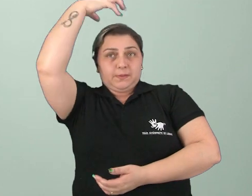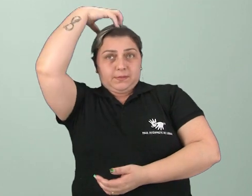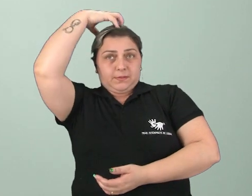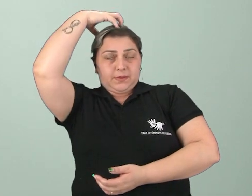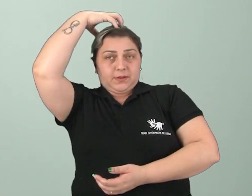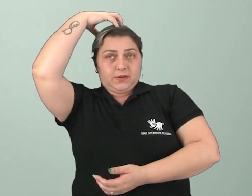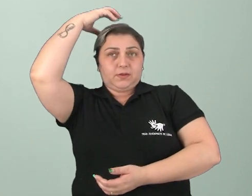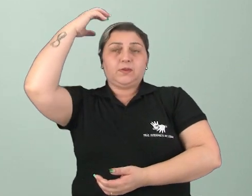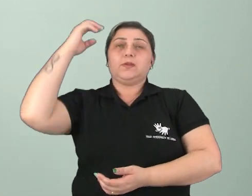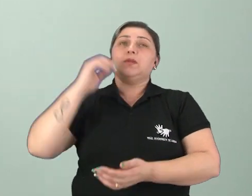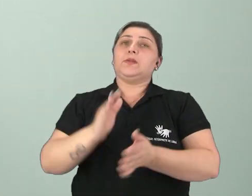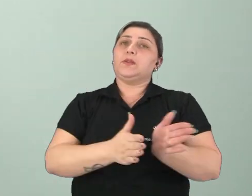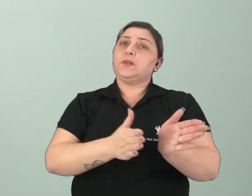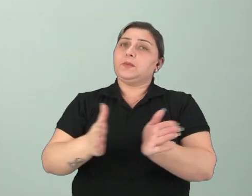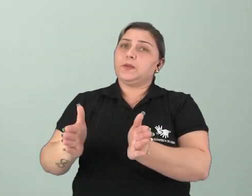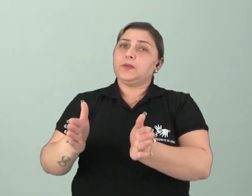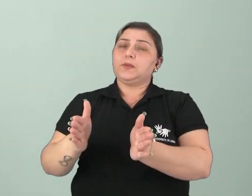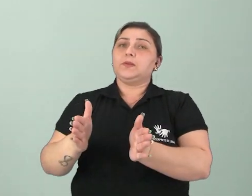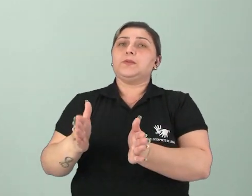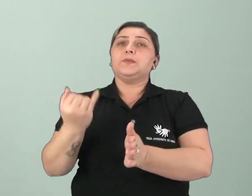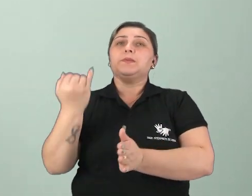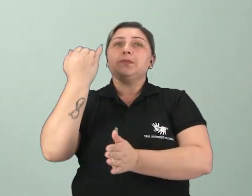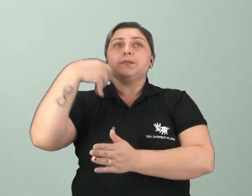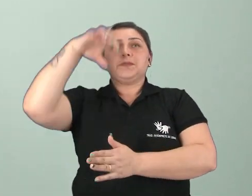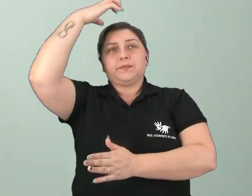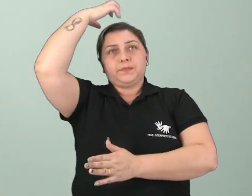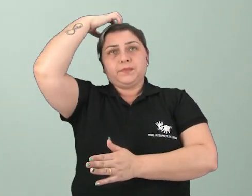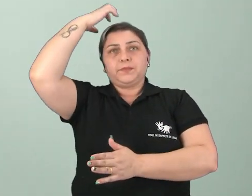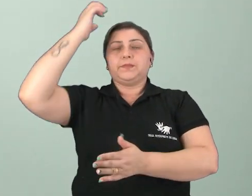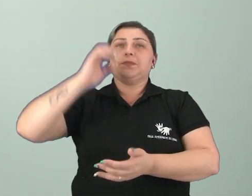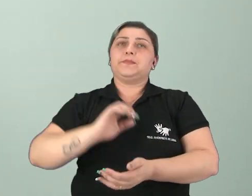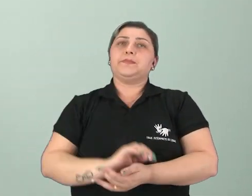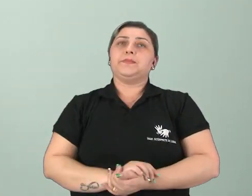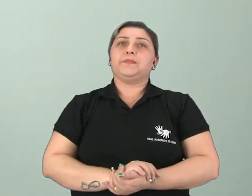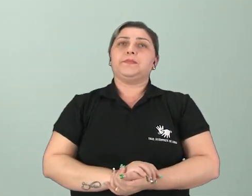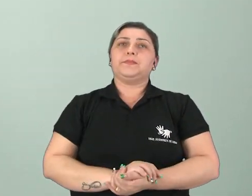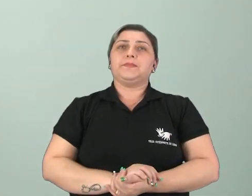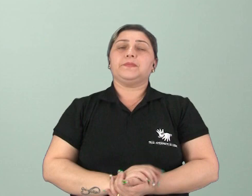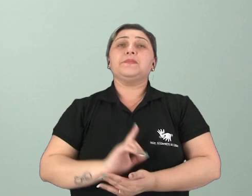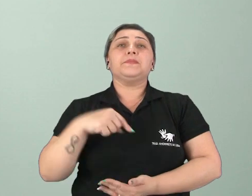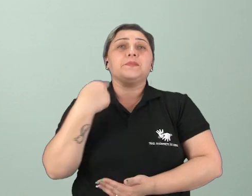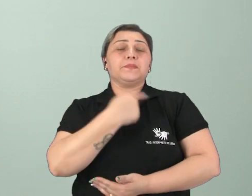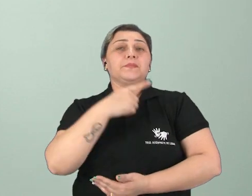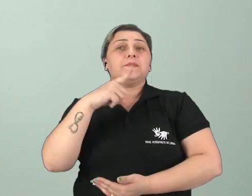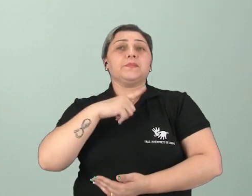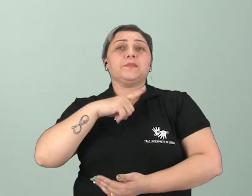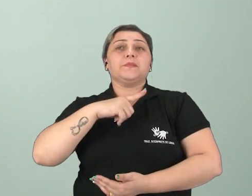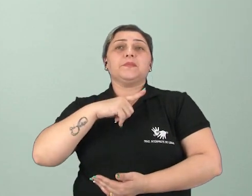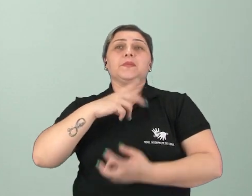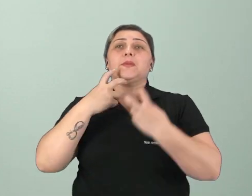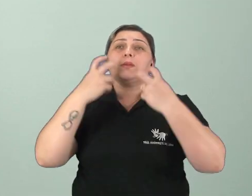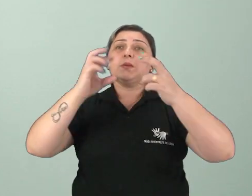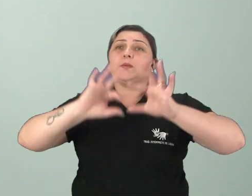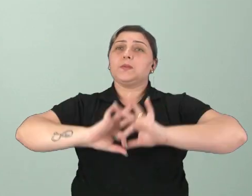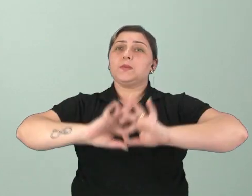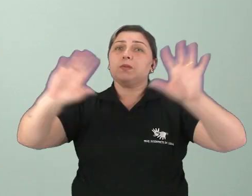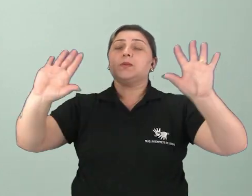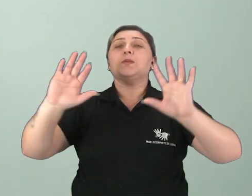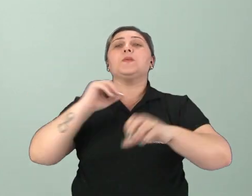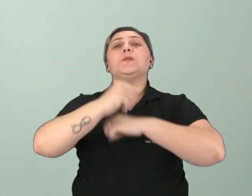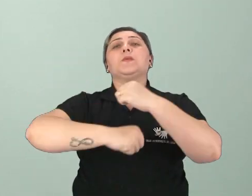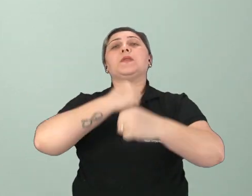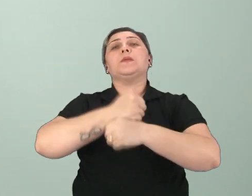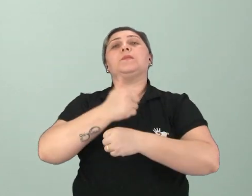figuras desse período imperial. E aí, quando a gente tem a Proclamação da República no ano de